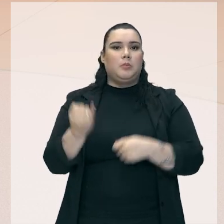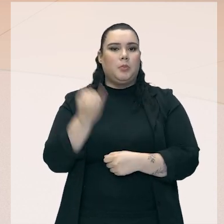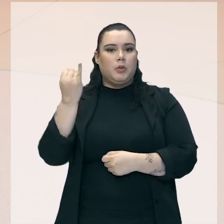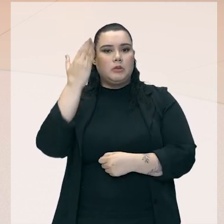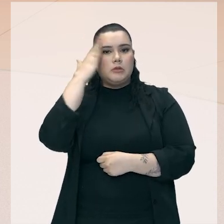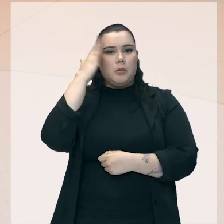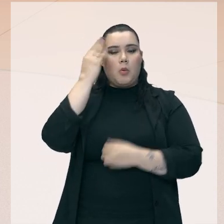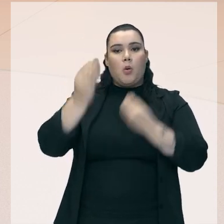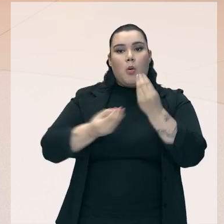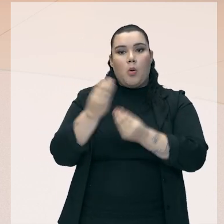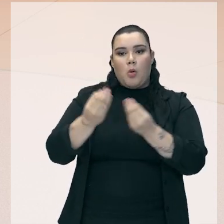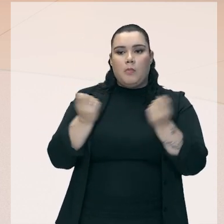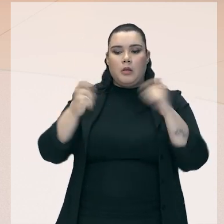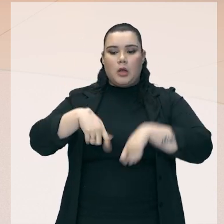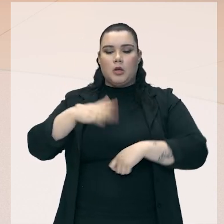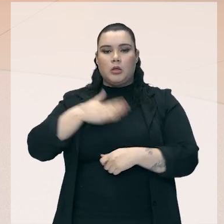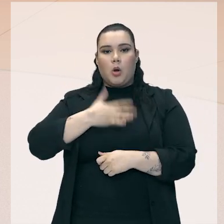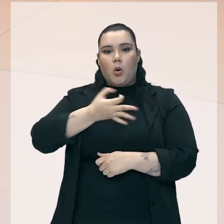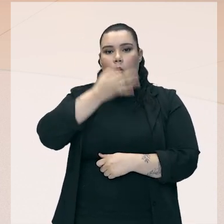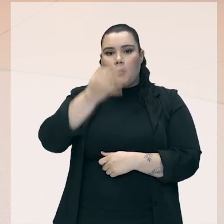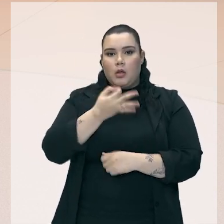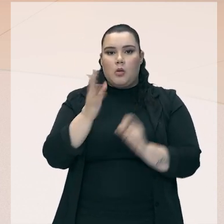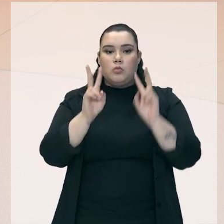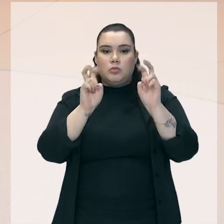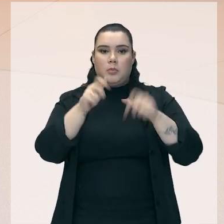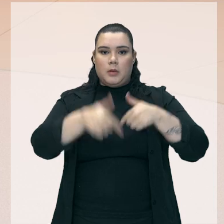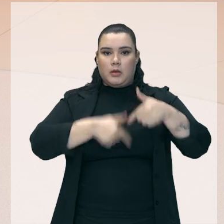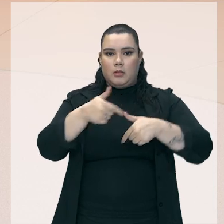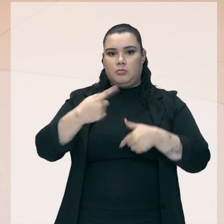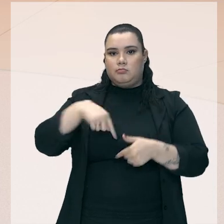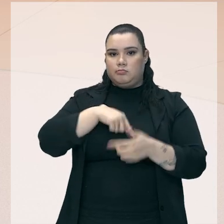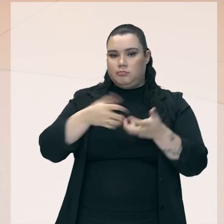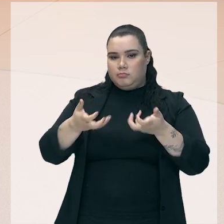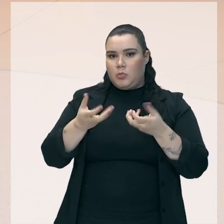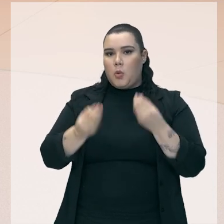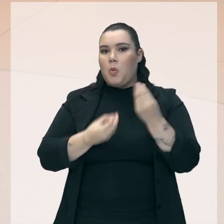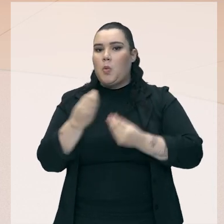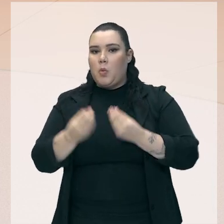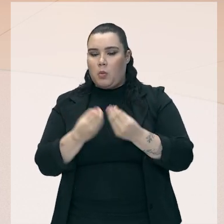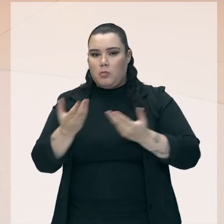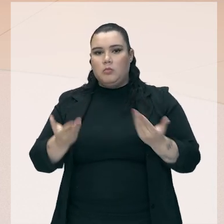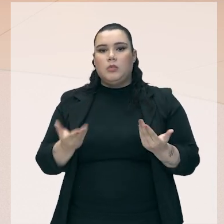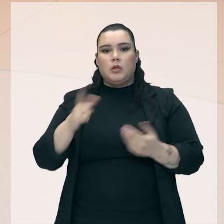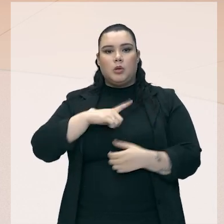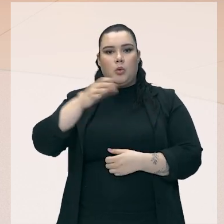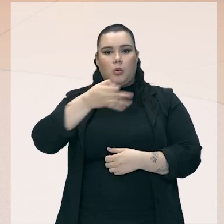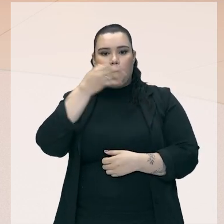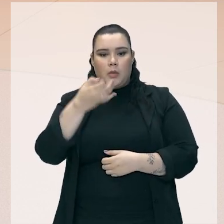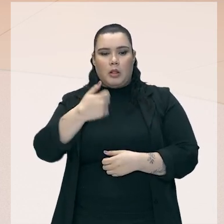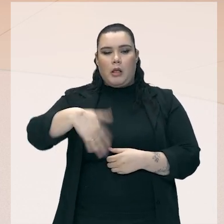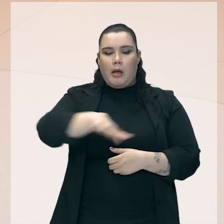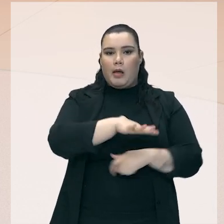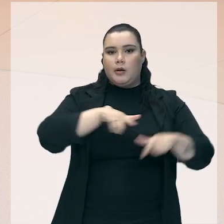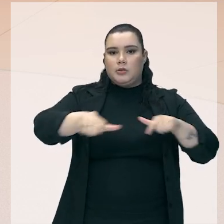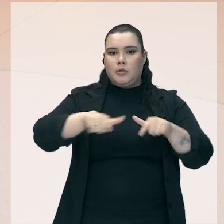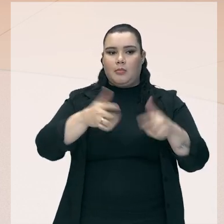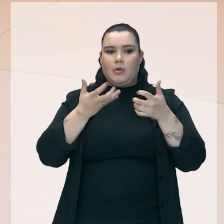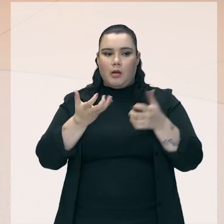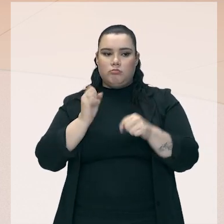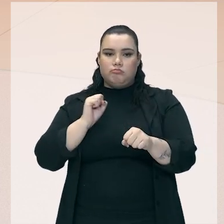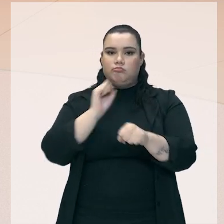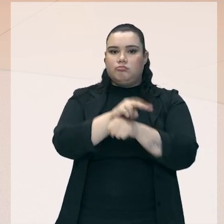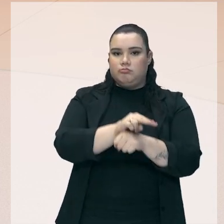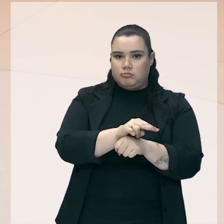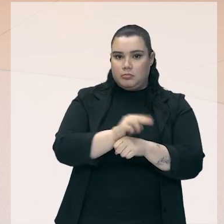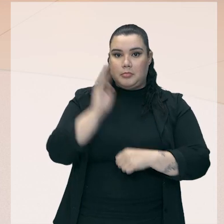como a gente se posiciona sobre o trabalho que a gente realiza, como que a gente se posiciona no mercado que a gente quer entrar,